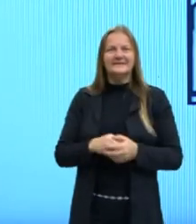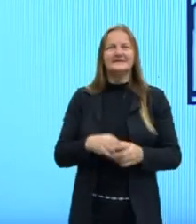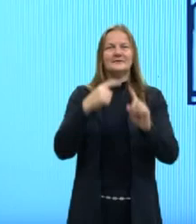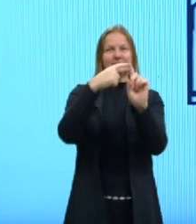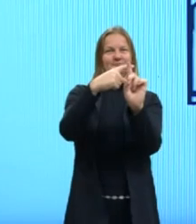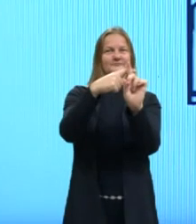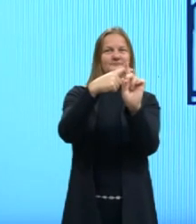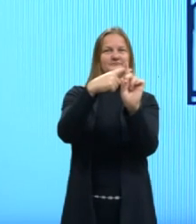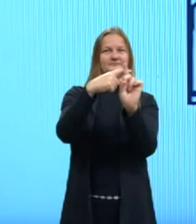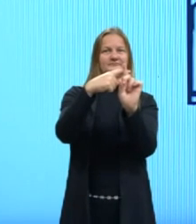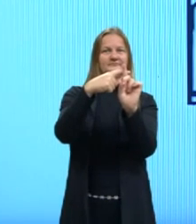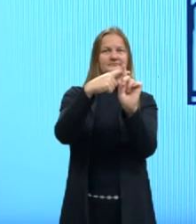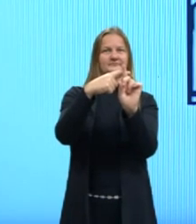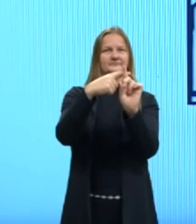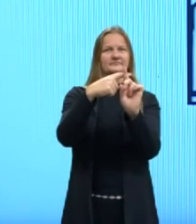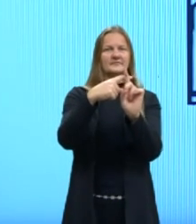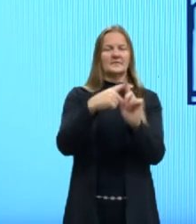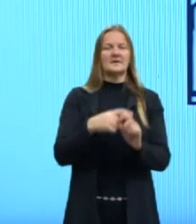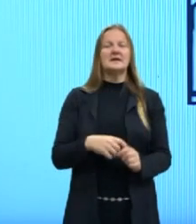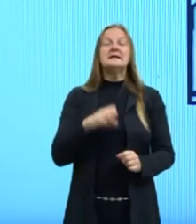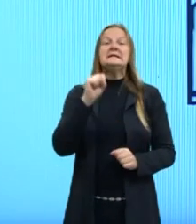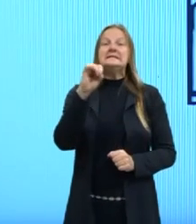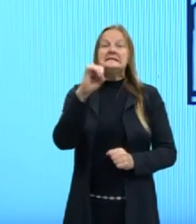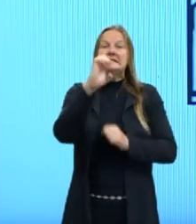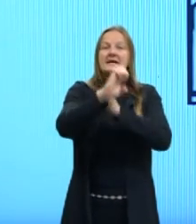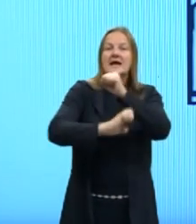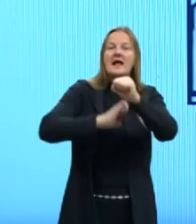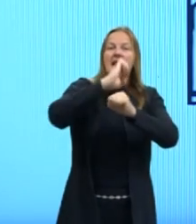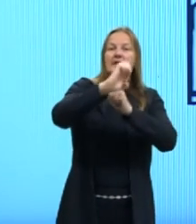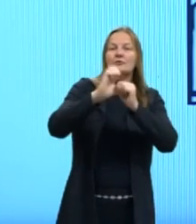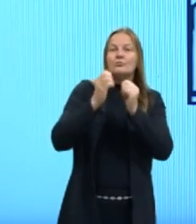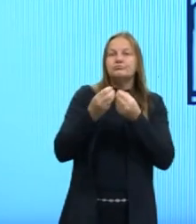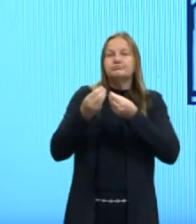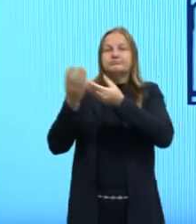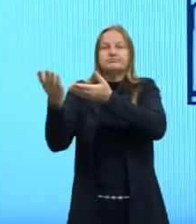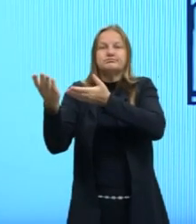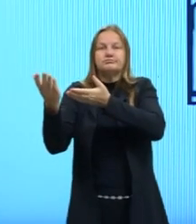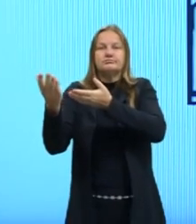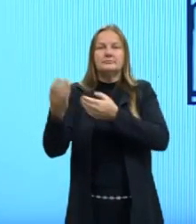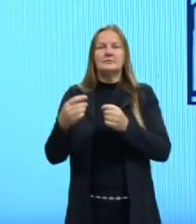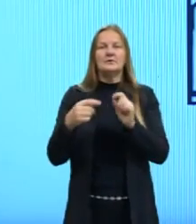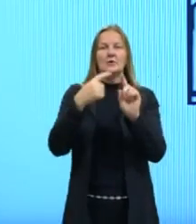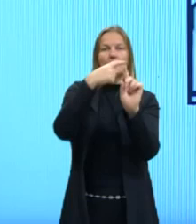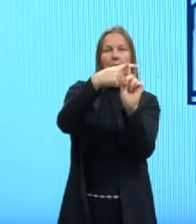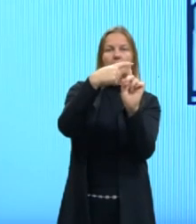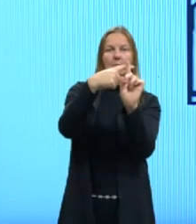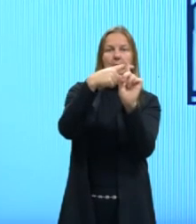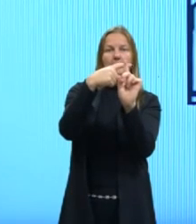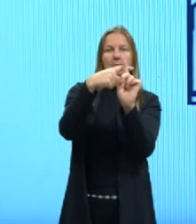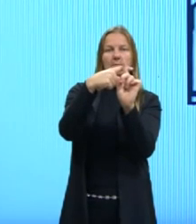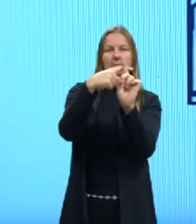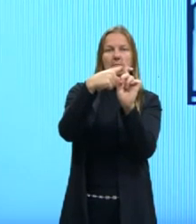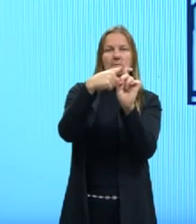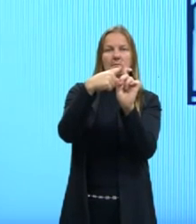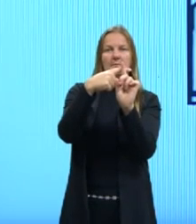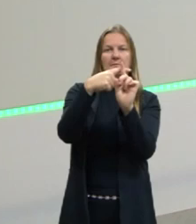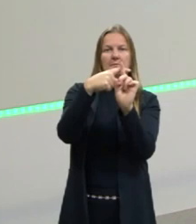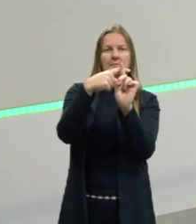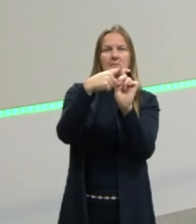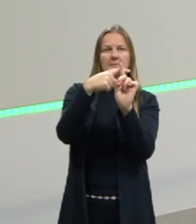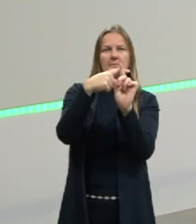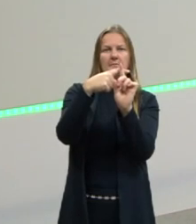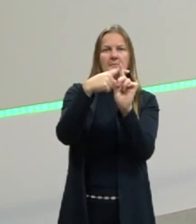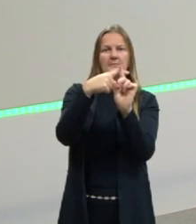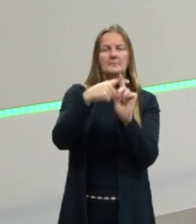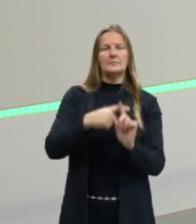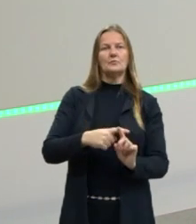Positivo. O isso quer dizer? Quando um elemento perde um elétron, ele fica com aquele sinalzinho de mais acima, sinalizando que ele